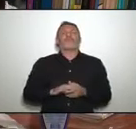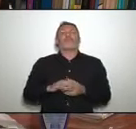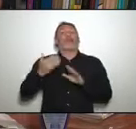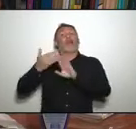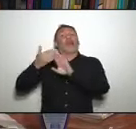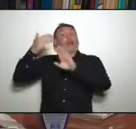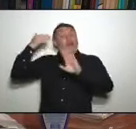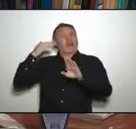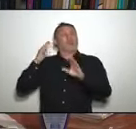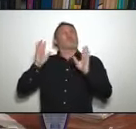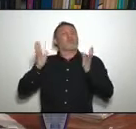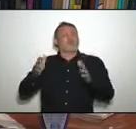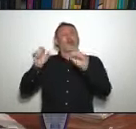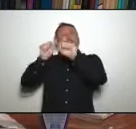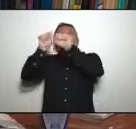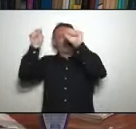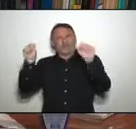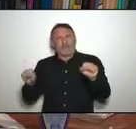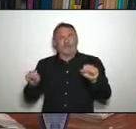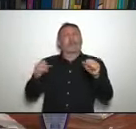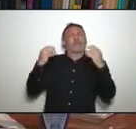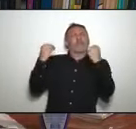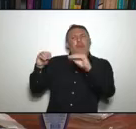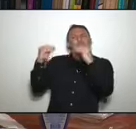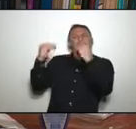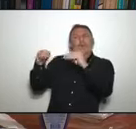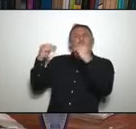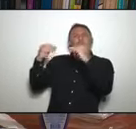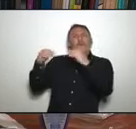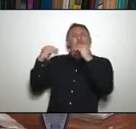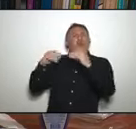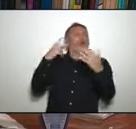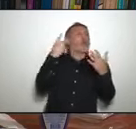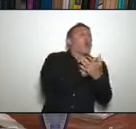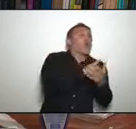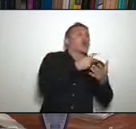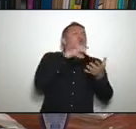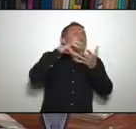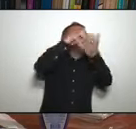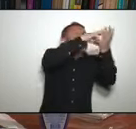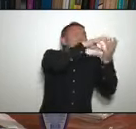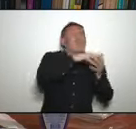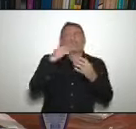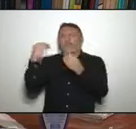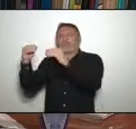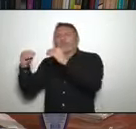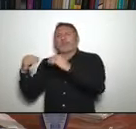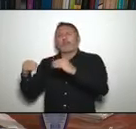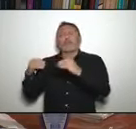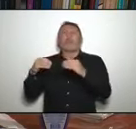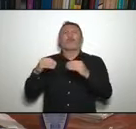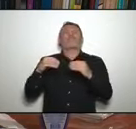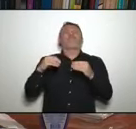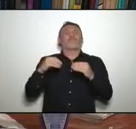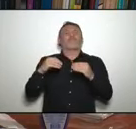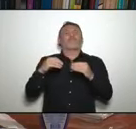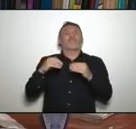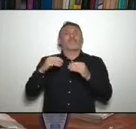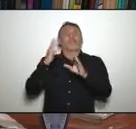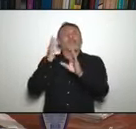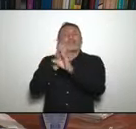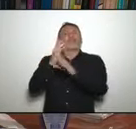elas chegavam, algumas demoravam para chegar. Então, nesse tempo, nesses últimos dias, nós trabalhamos muito para que os laboratórios